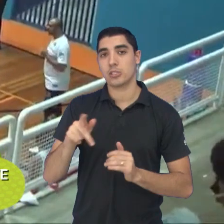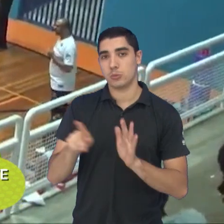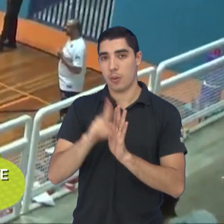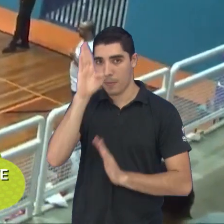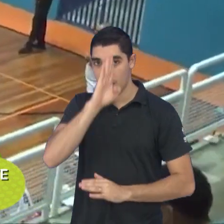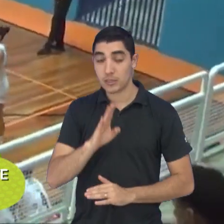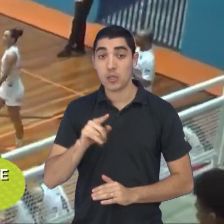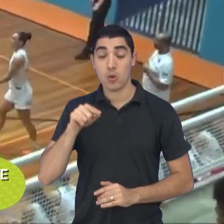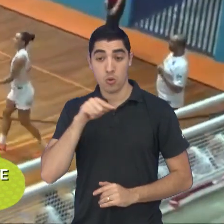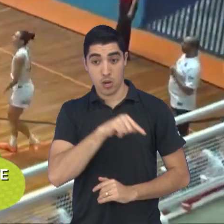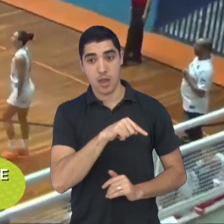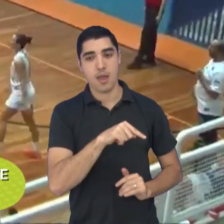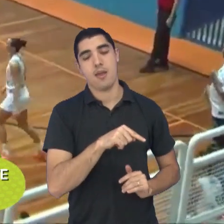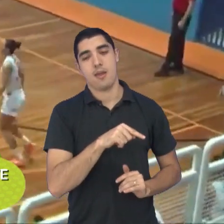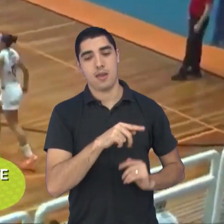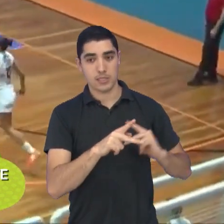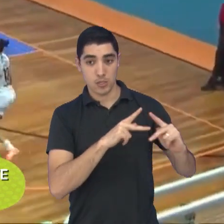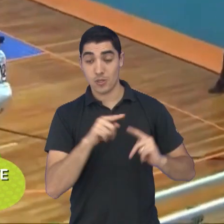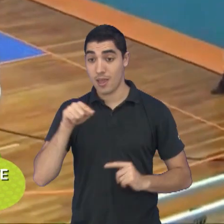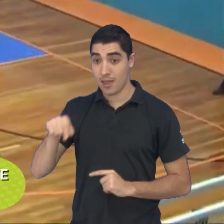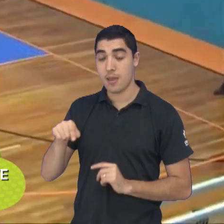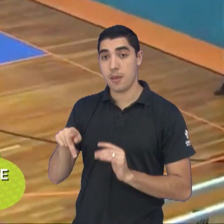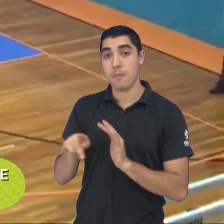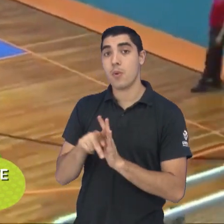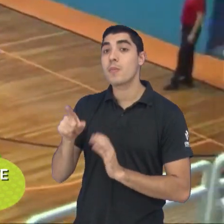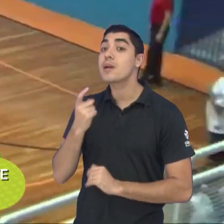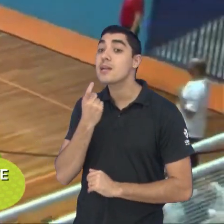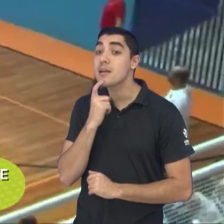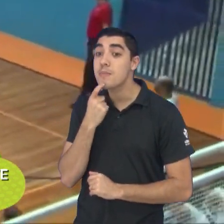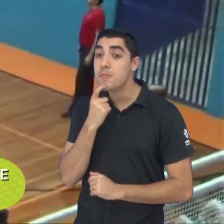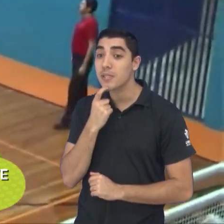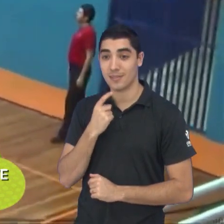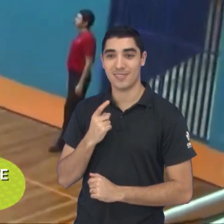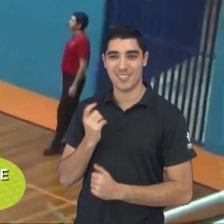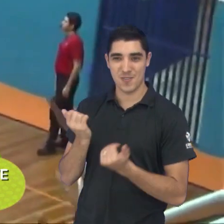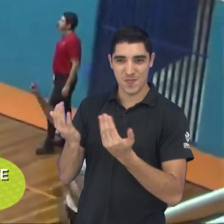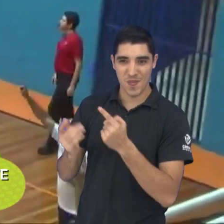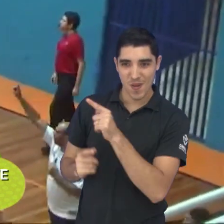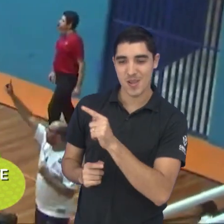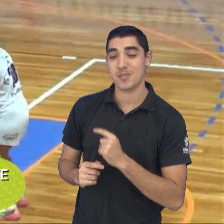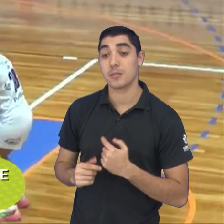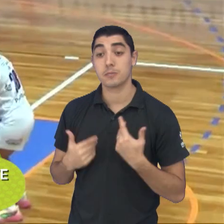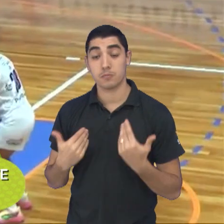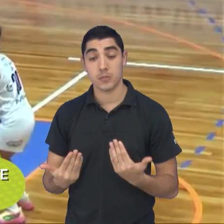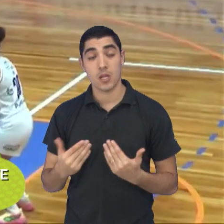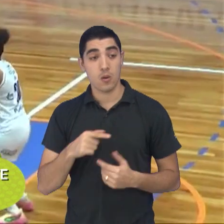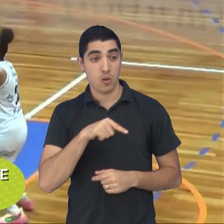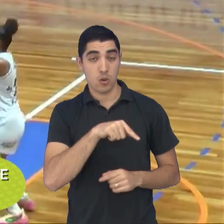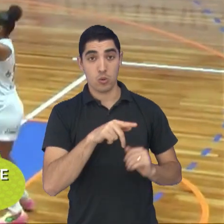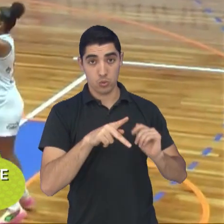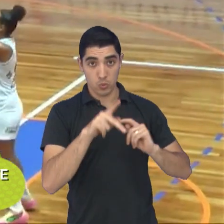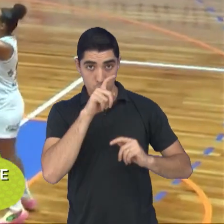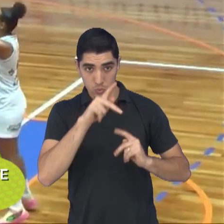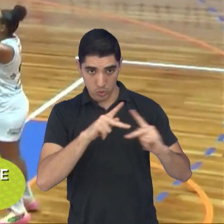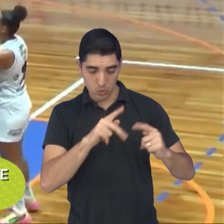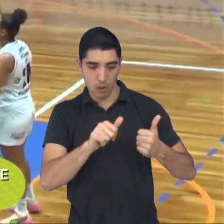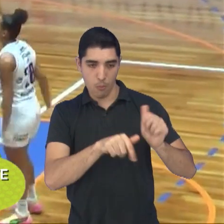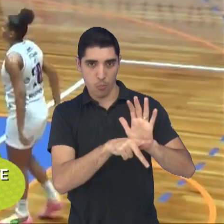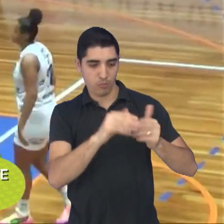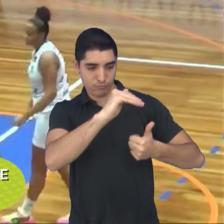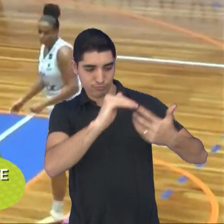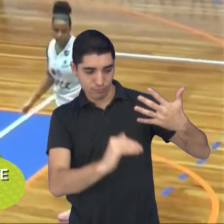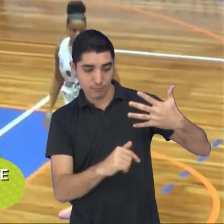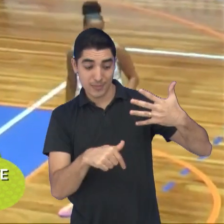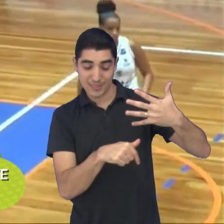contra o Campinas, às 18h30, no Tênis Clube Campinas. Quanto Campinas, né? Na LBF, o São José aparece na sétima posição, com 42